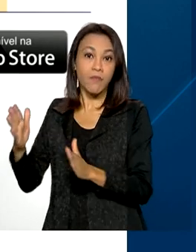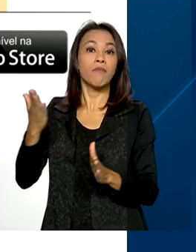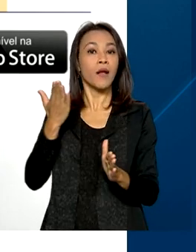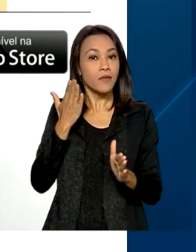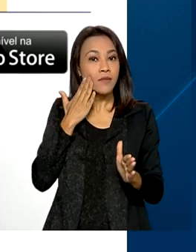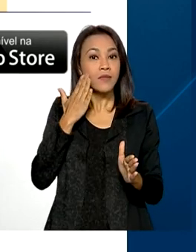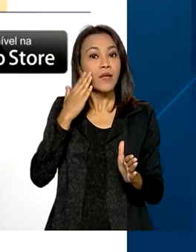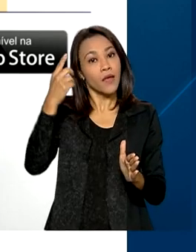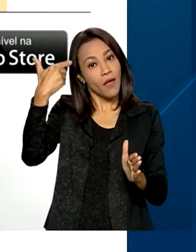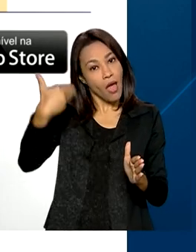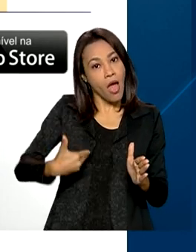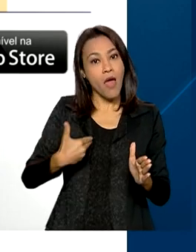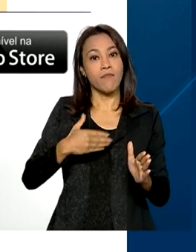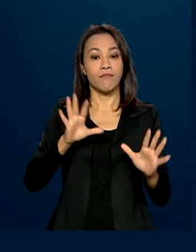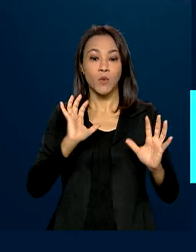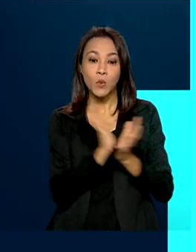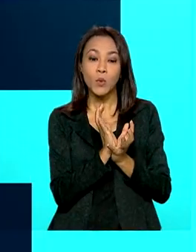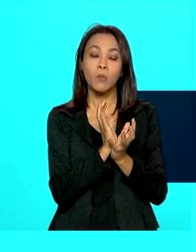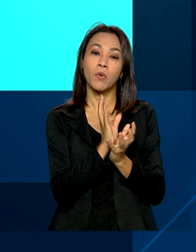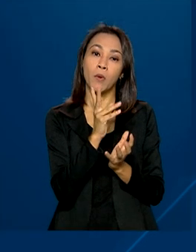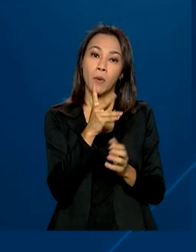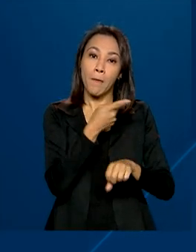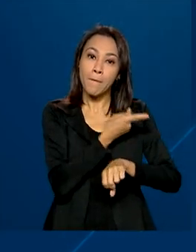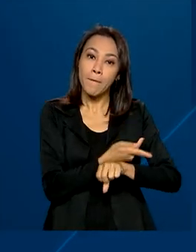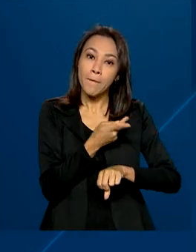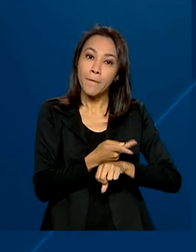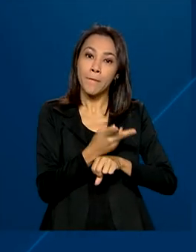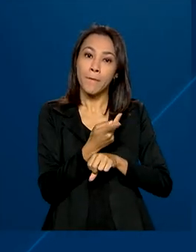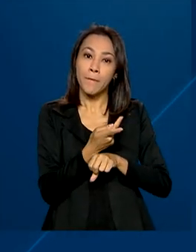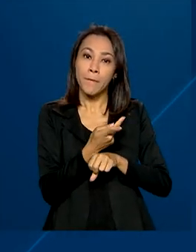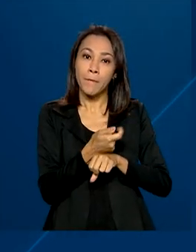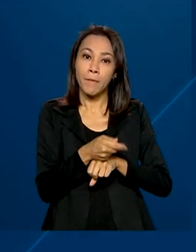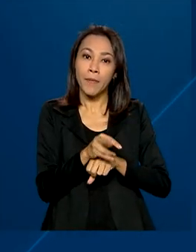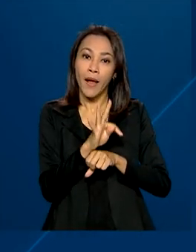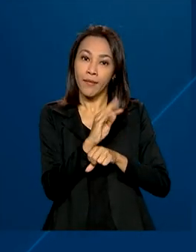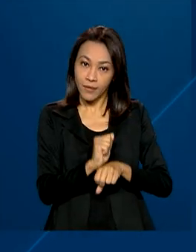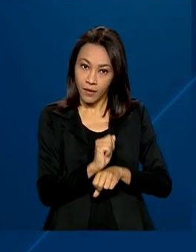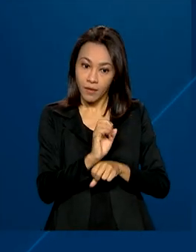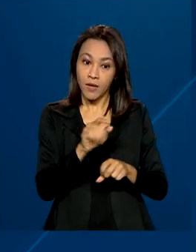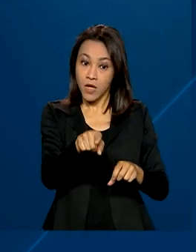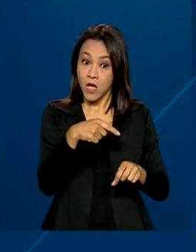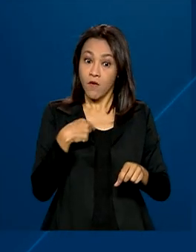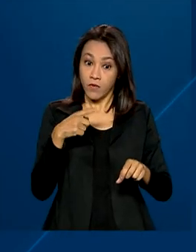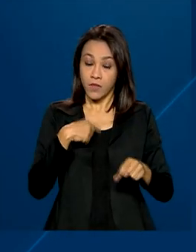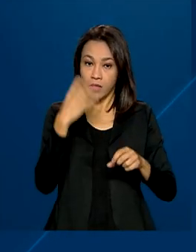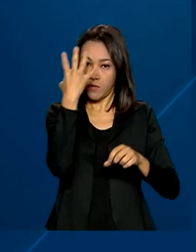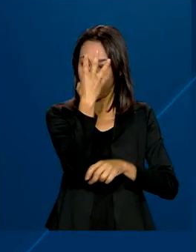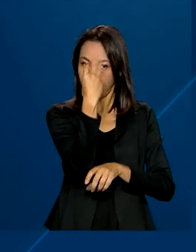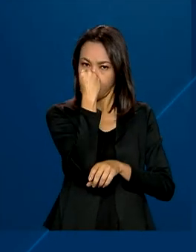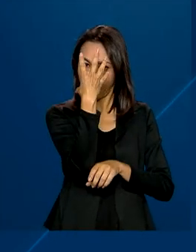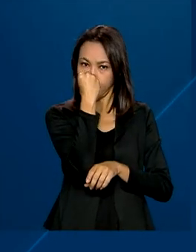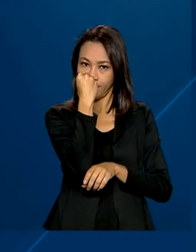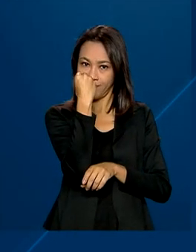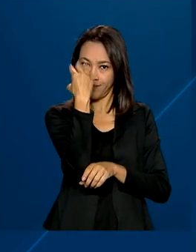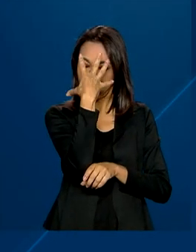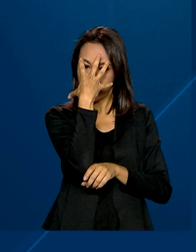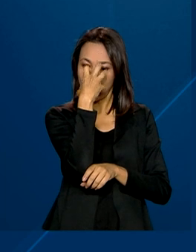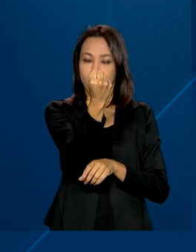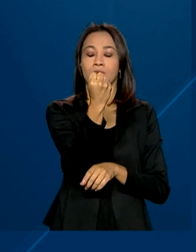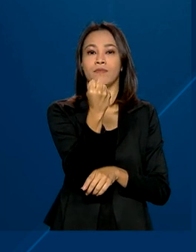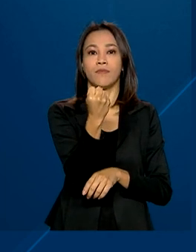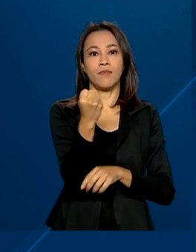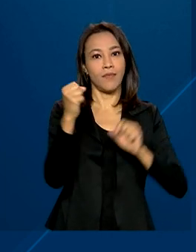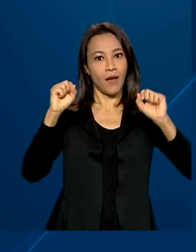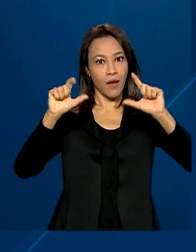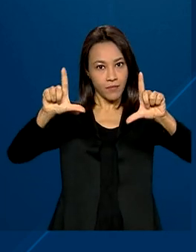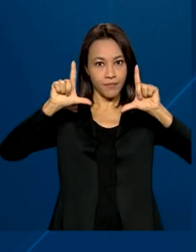classificado como prata ou ouro. Sua conta se torna prata quando você faz o reconhecimento facial e a plataforma identifica sua